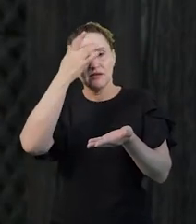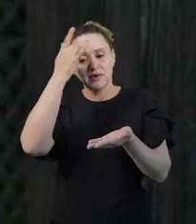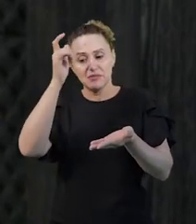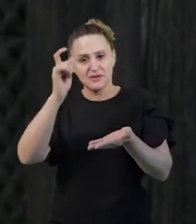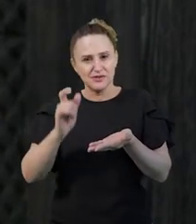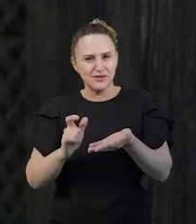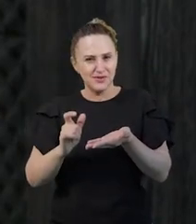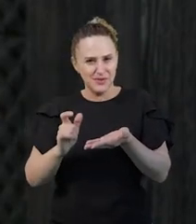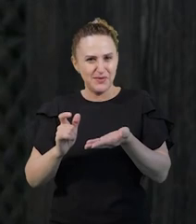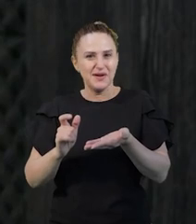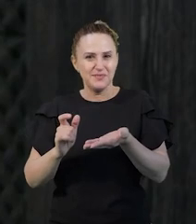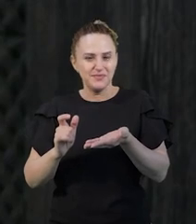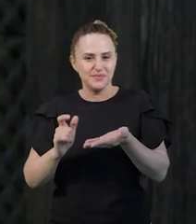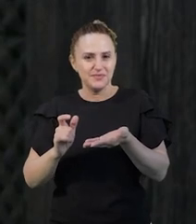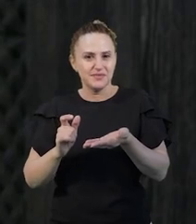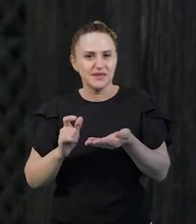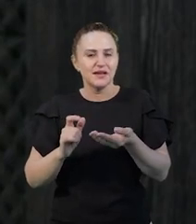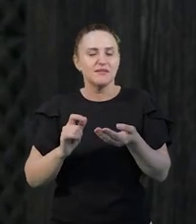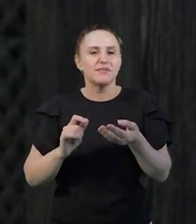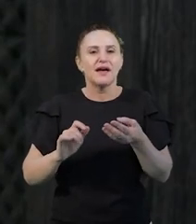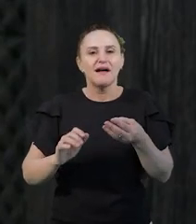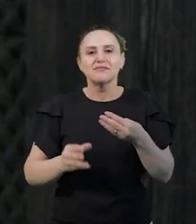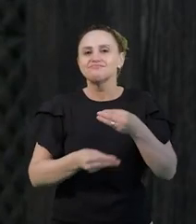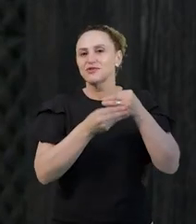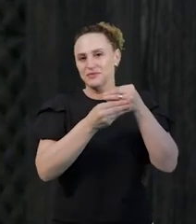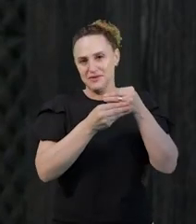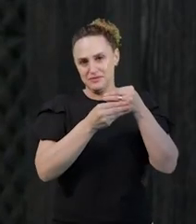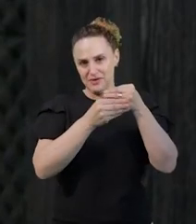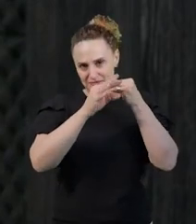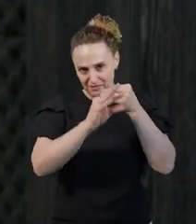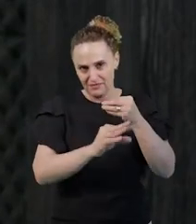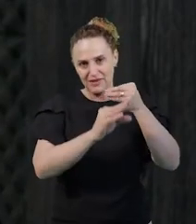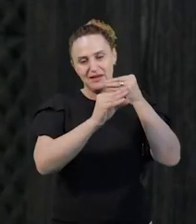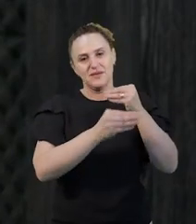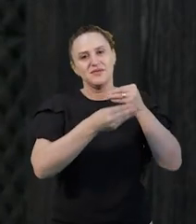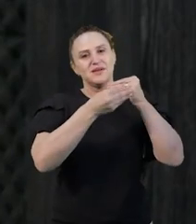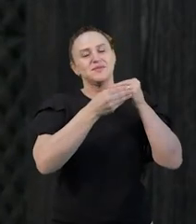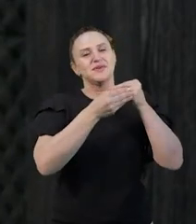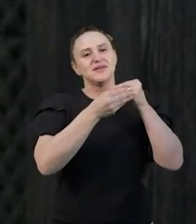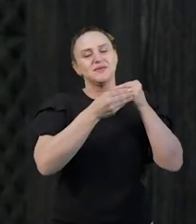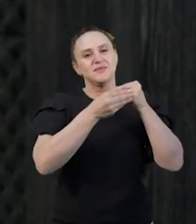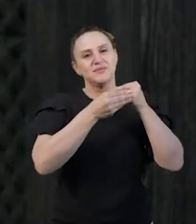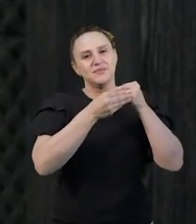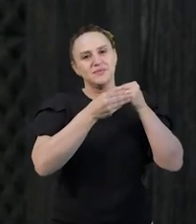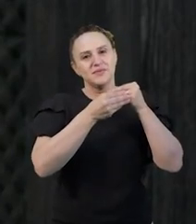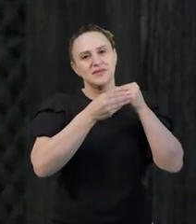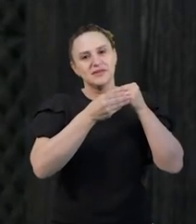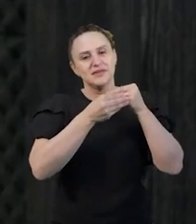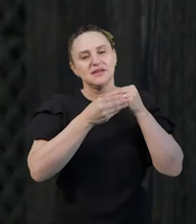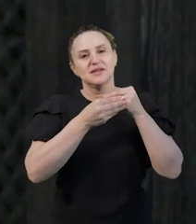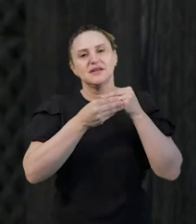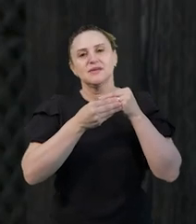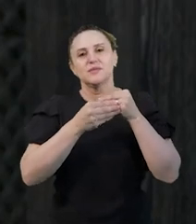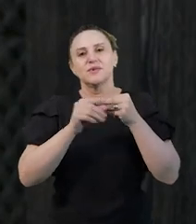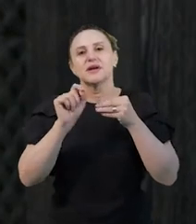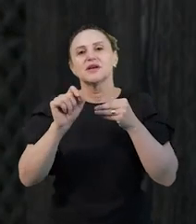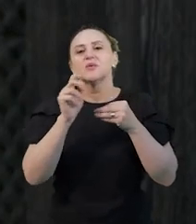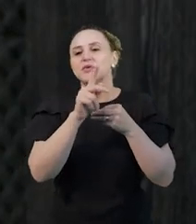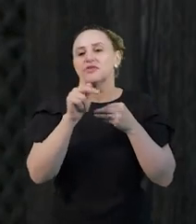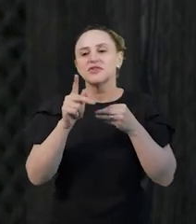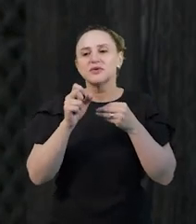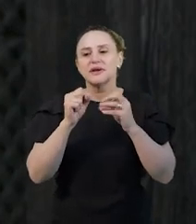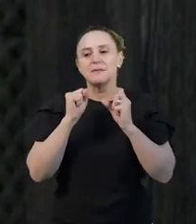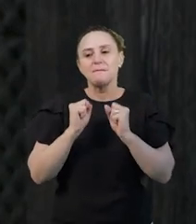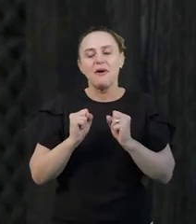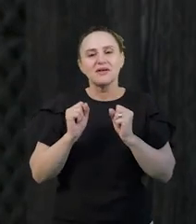Pronto a dar o respaldo, a dar aquilo que precisa para o professor se sentir seguro de